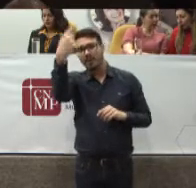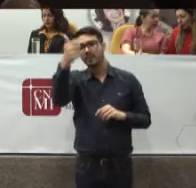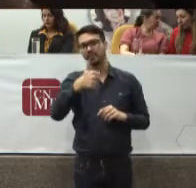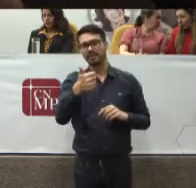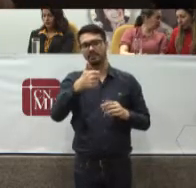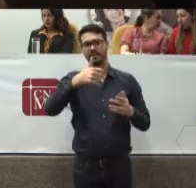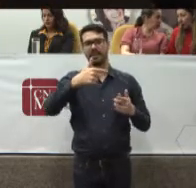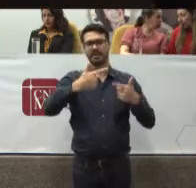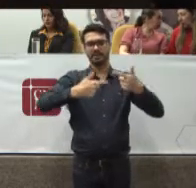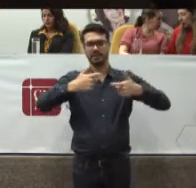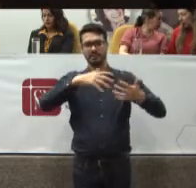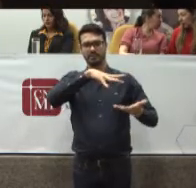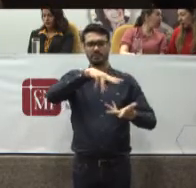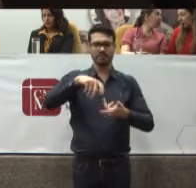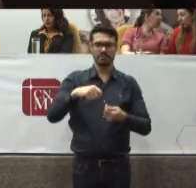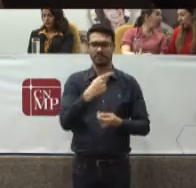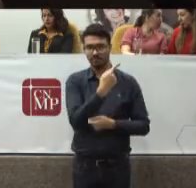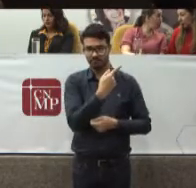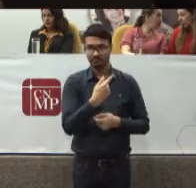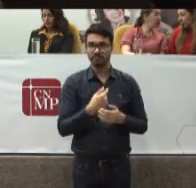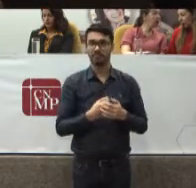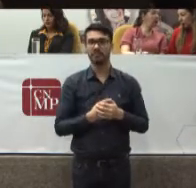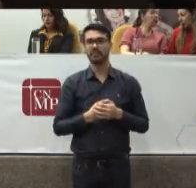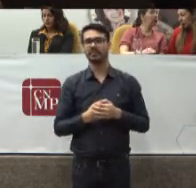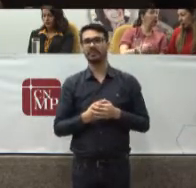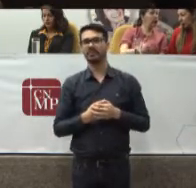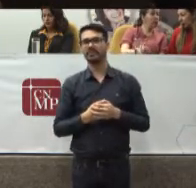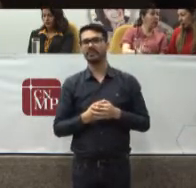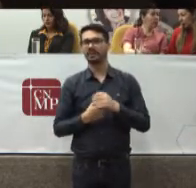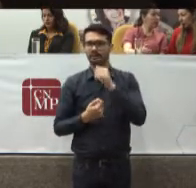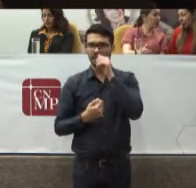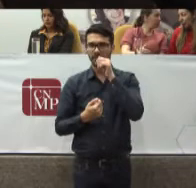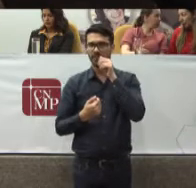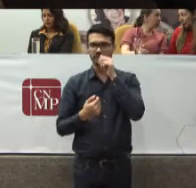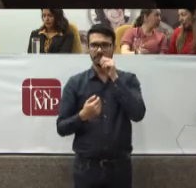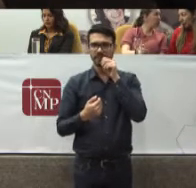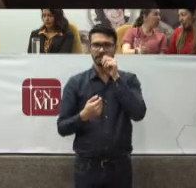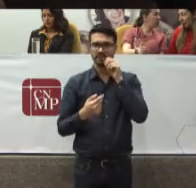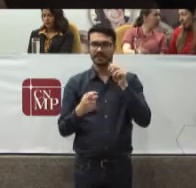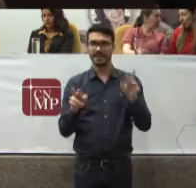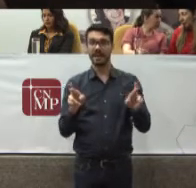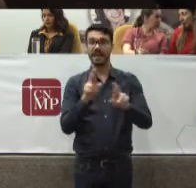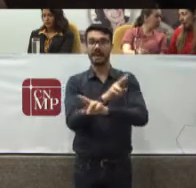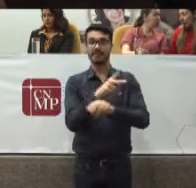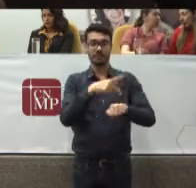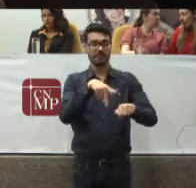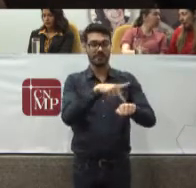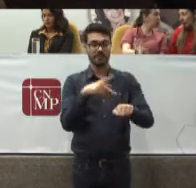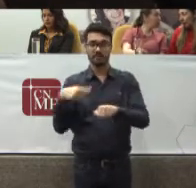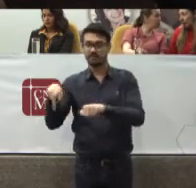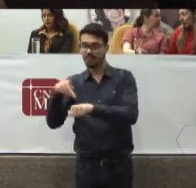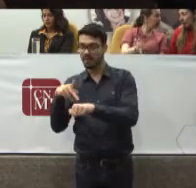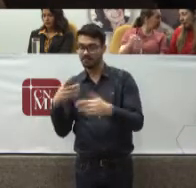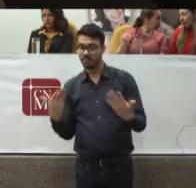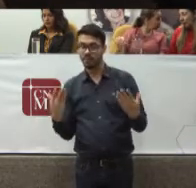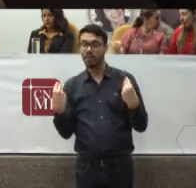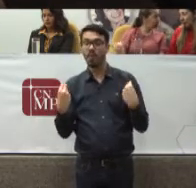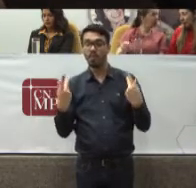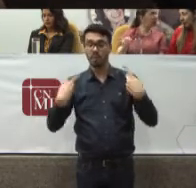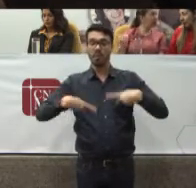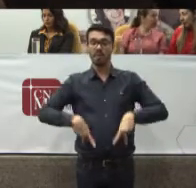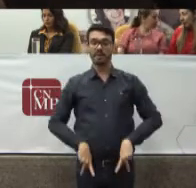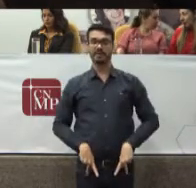De como A questão Da relação Entre as nações Para a humanidade